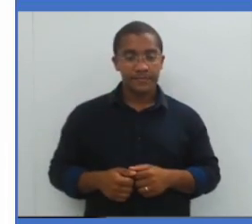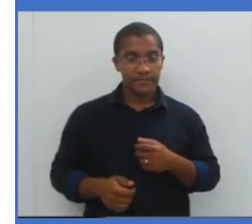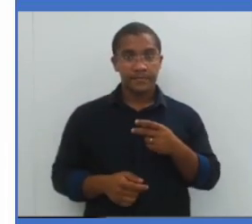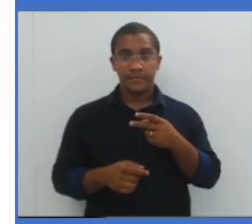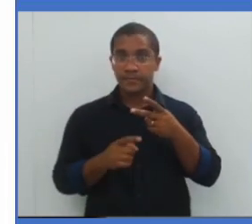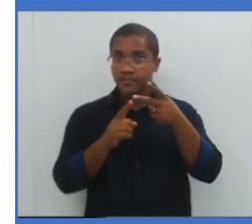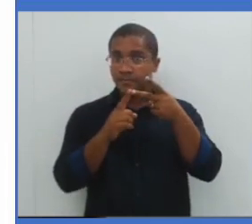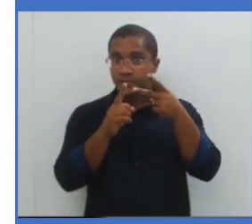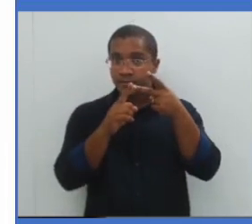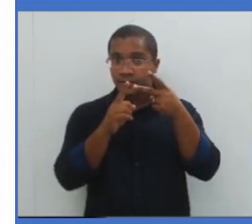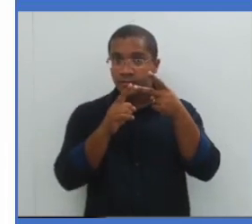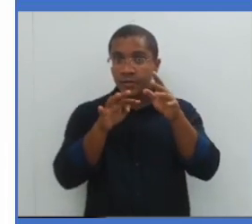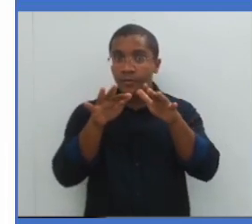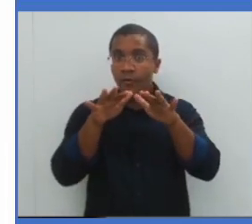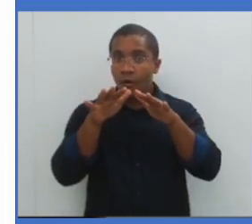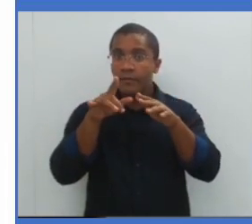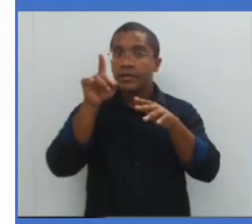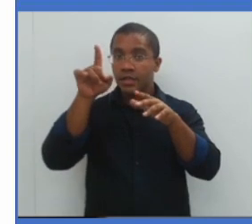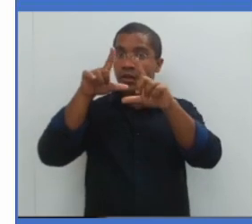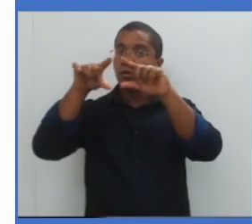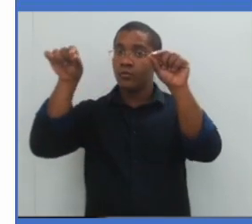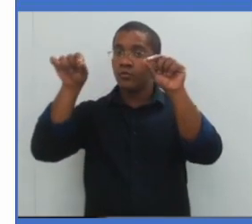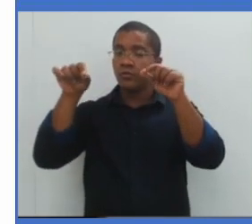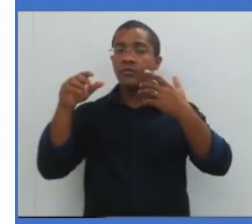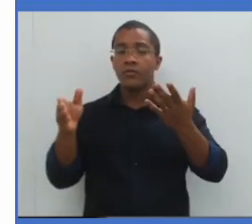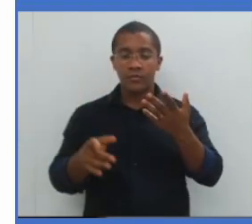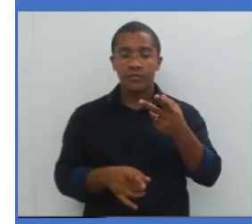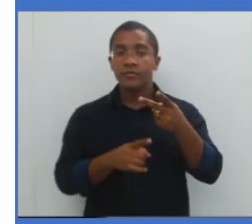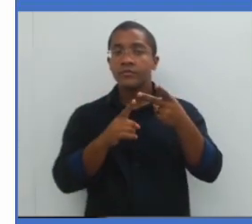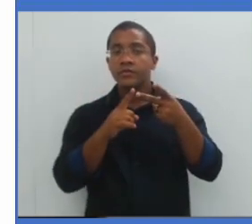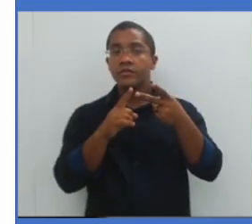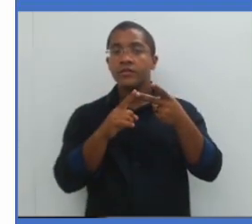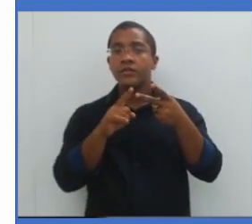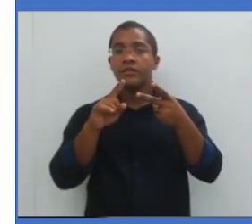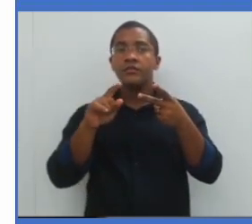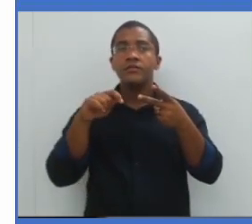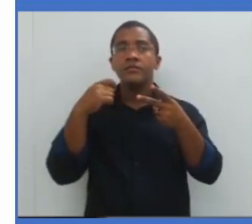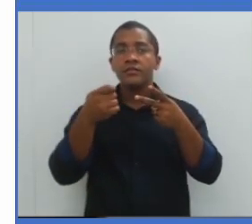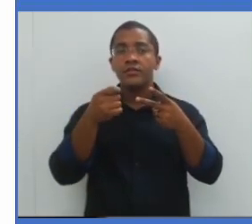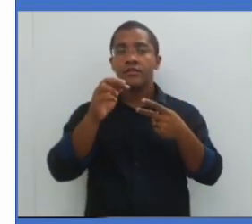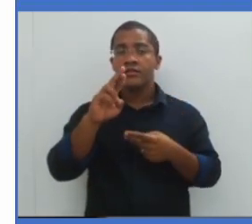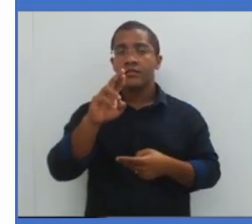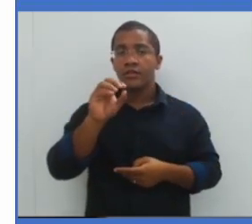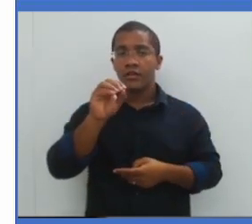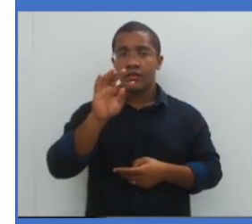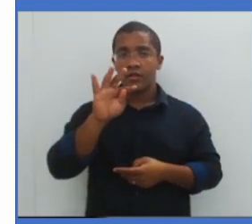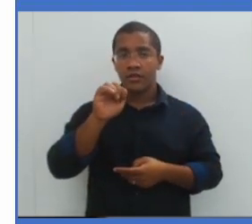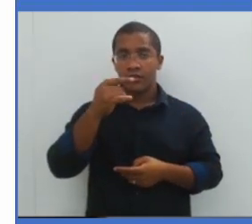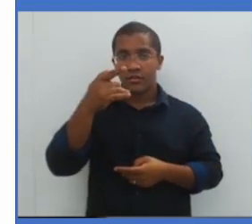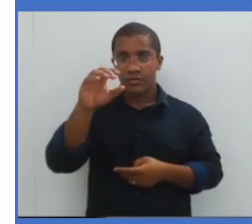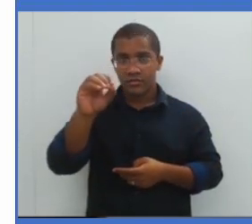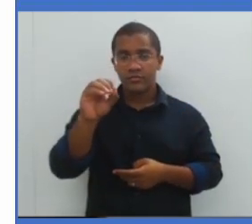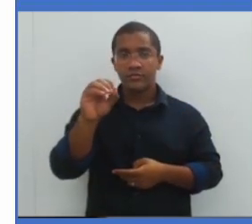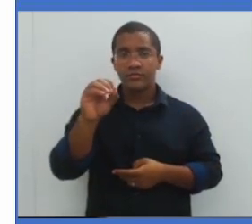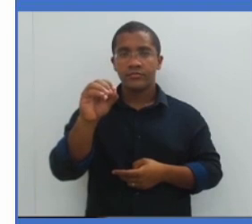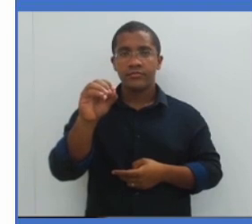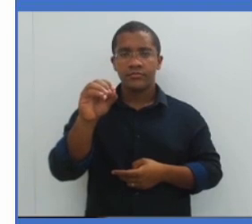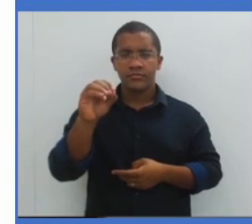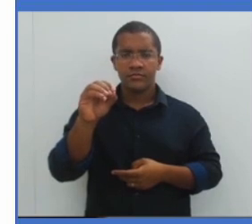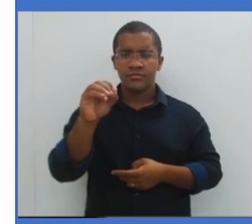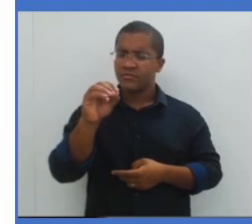Segundo movimento que a lua realiza. Esse movimento é chamado de rotação.